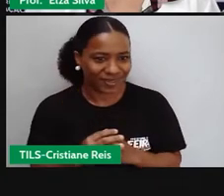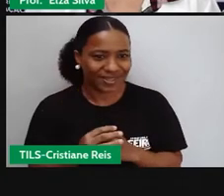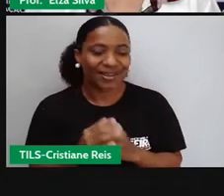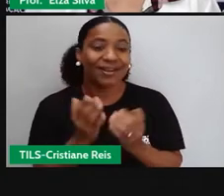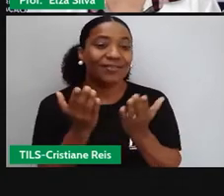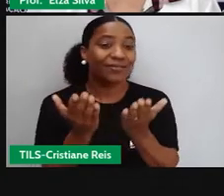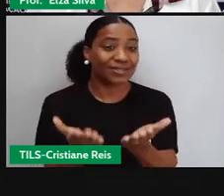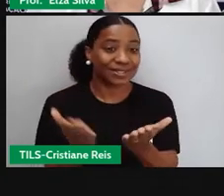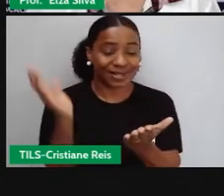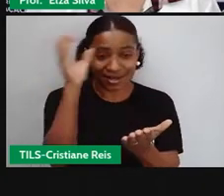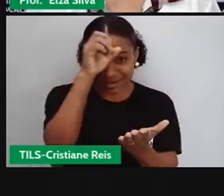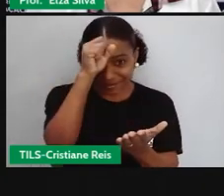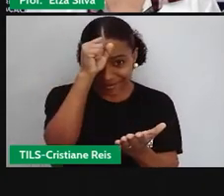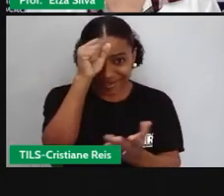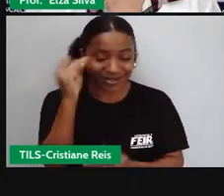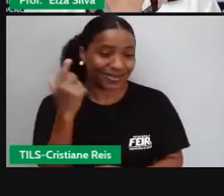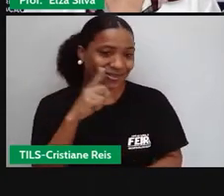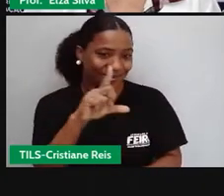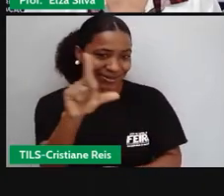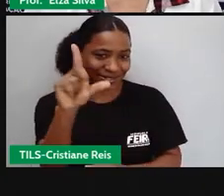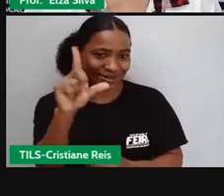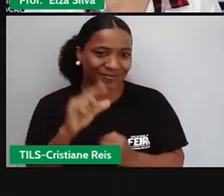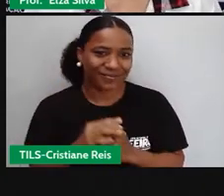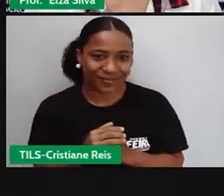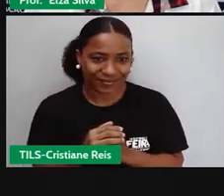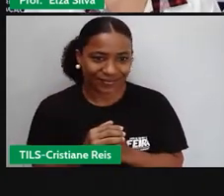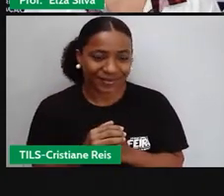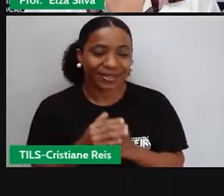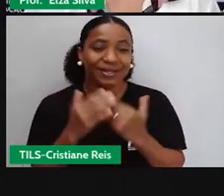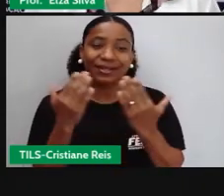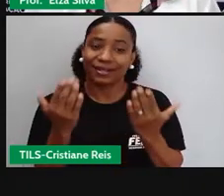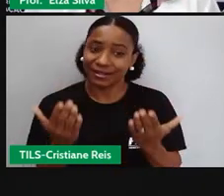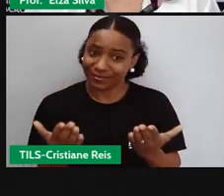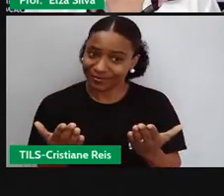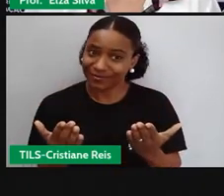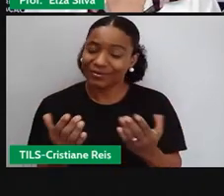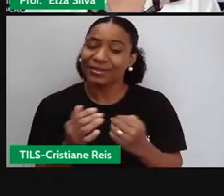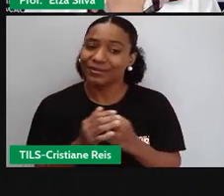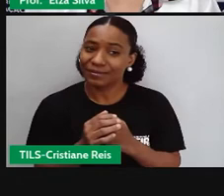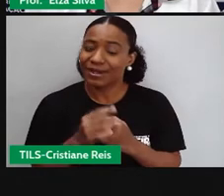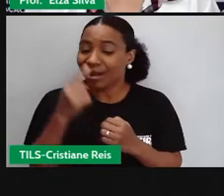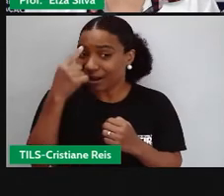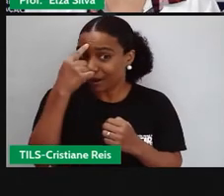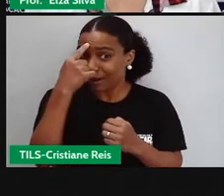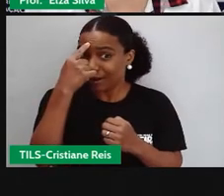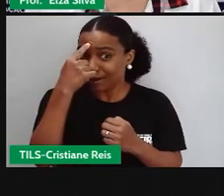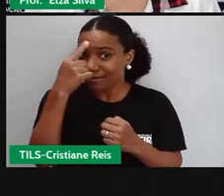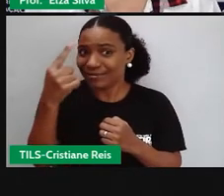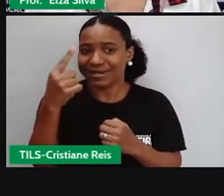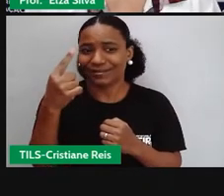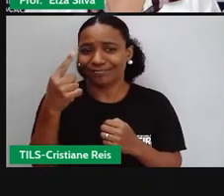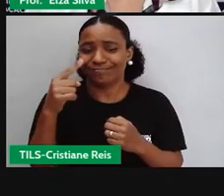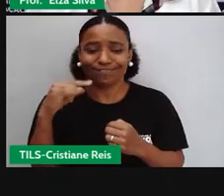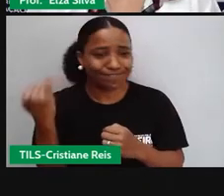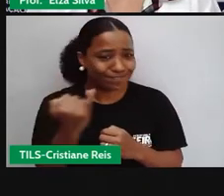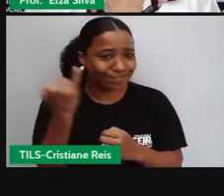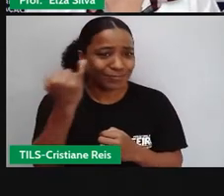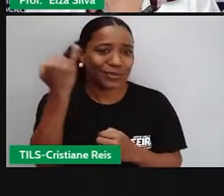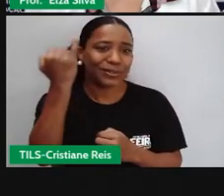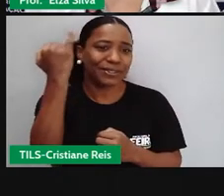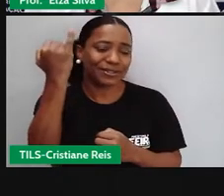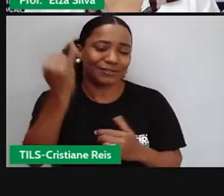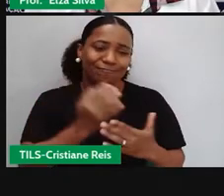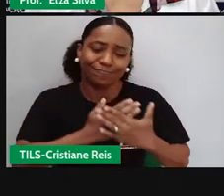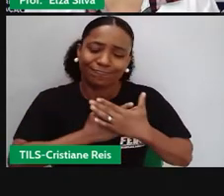garanta a sua aprendizagem. E neste contexto, nós devemos exercitar mais ainda a